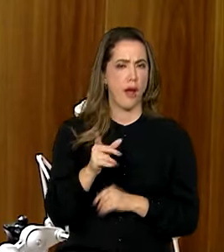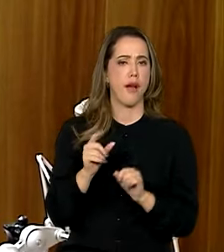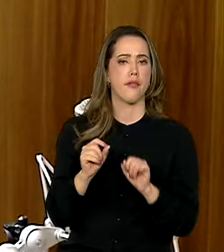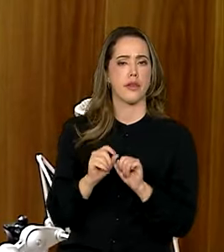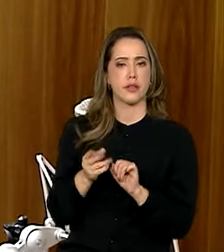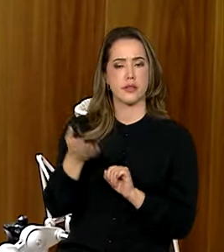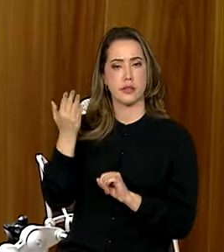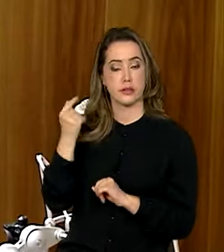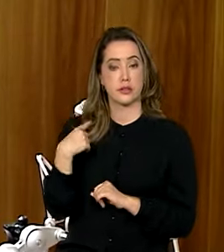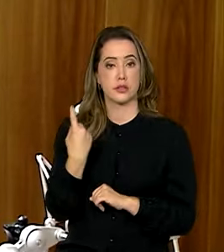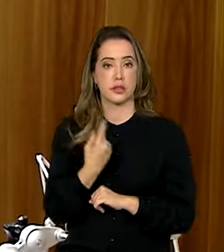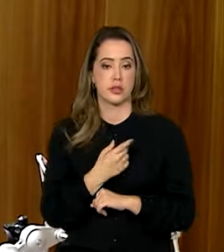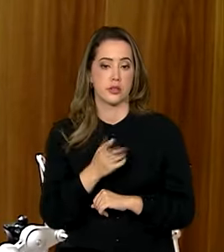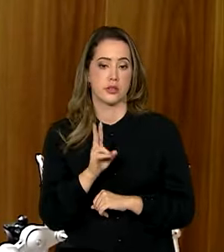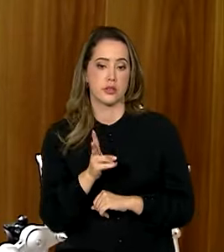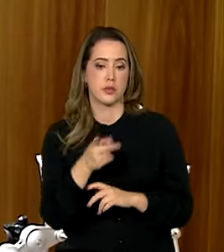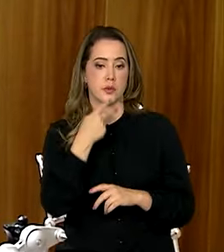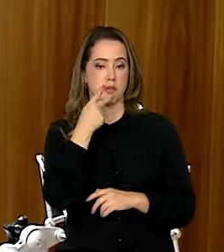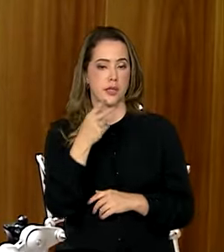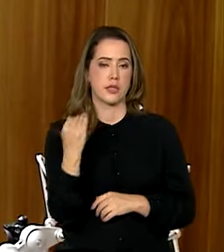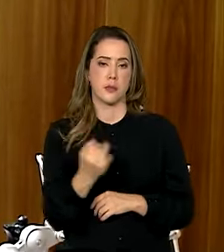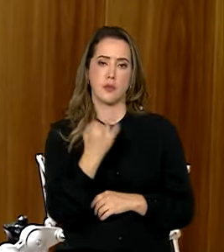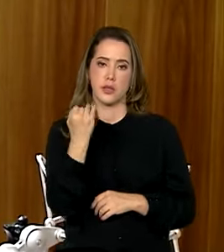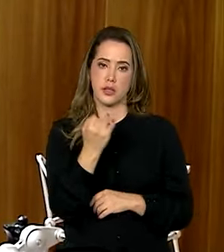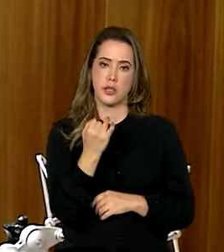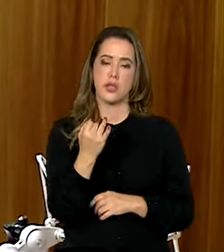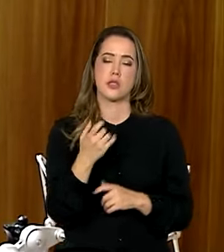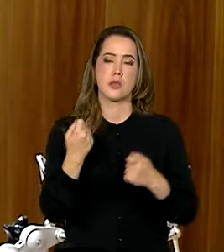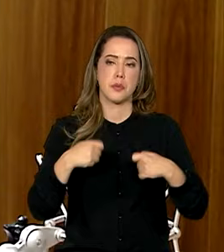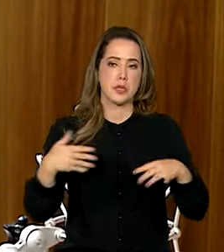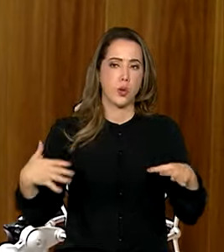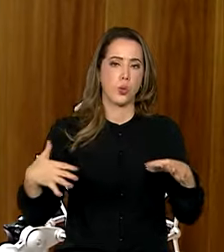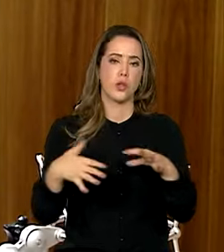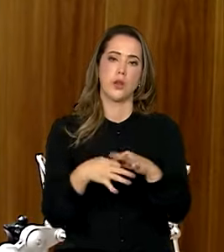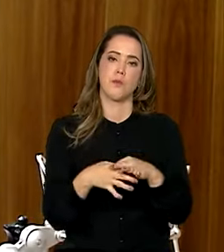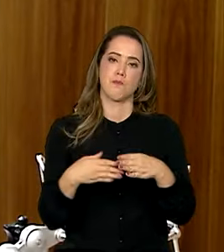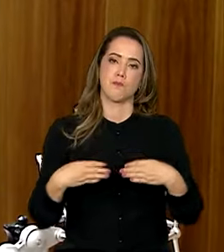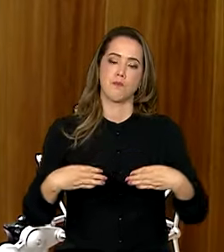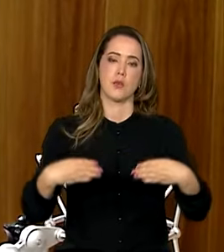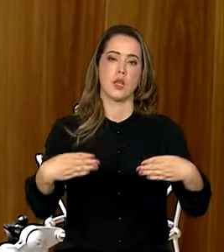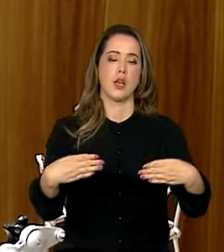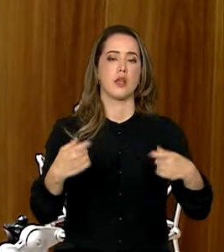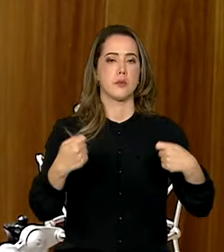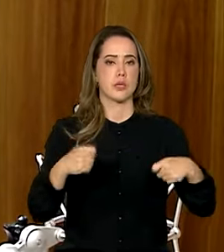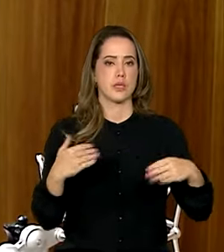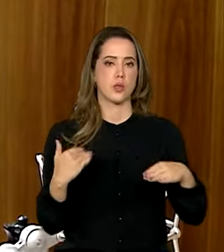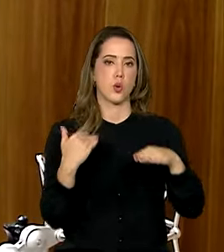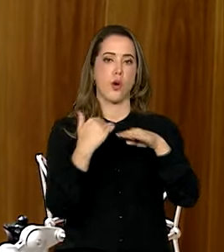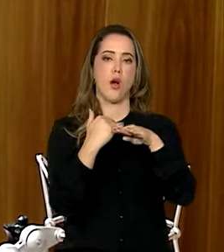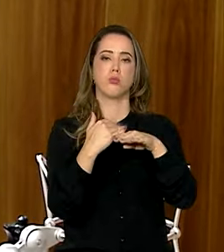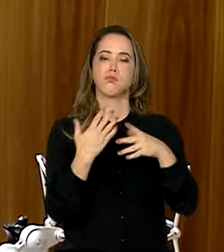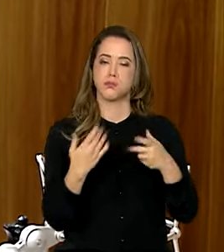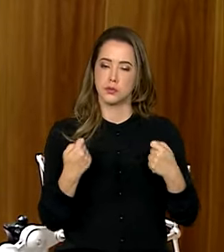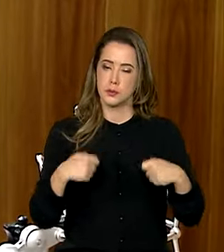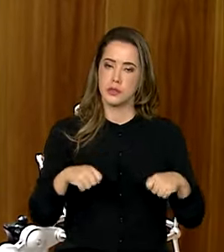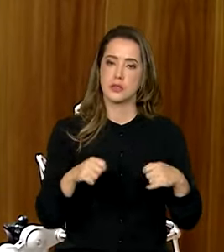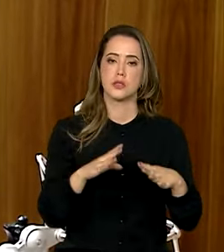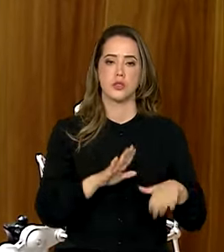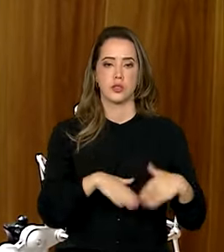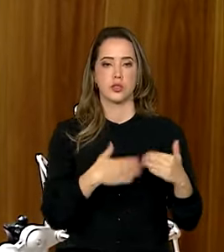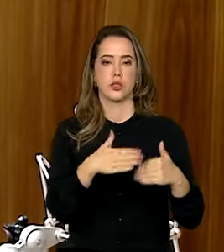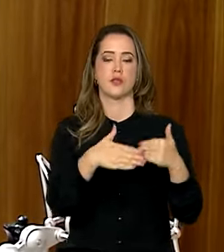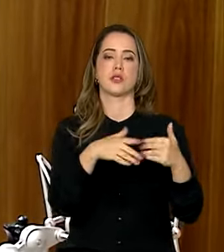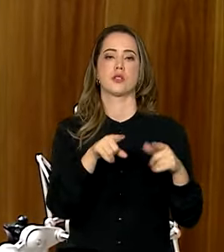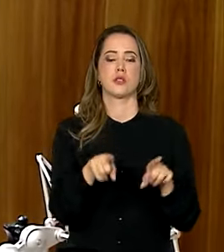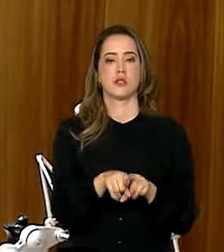Guardade Racial, a gente sempre fala da importância da transversalidade, da paridade, da equidade. Então, é por isso que a gente tem conseguido avançar